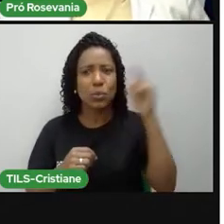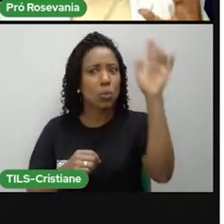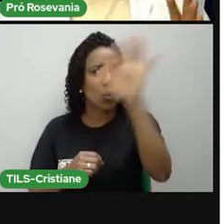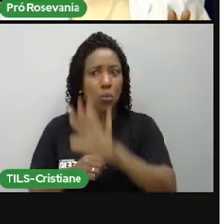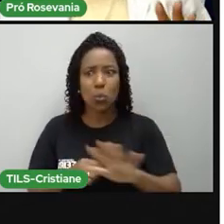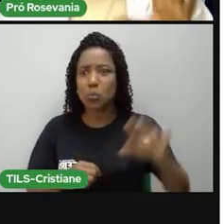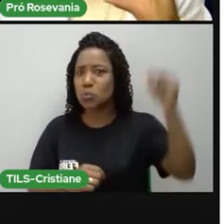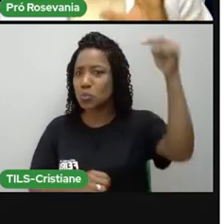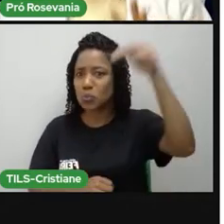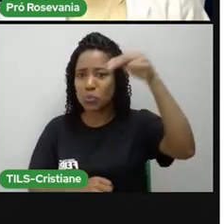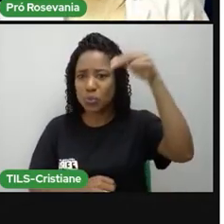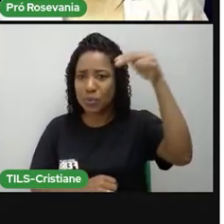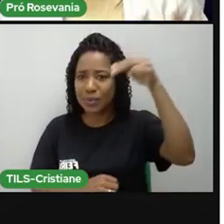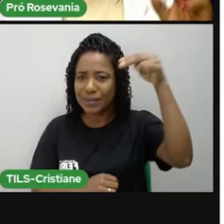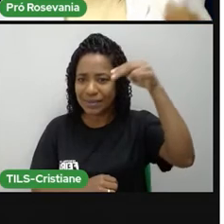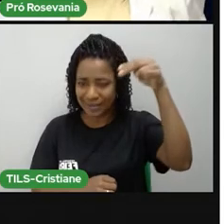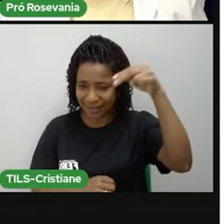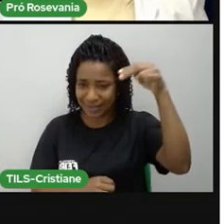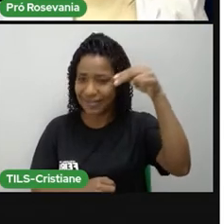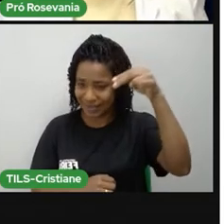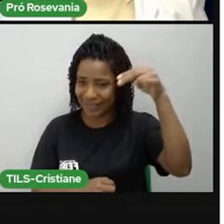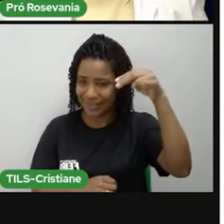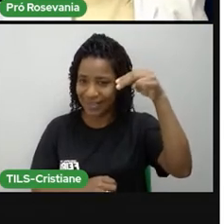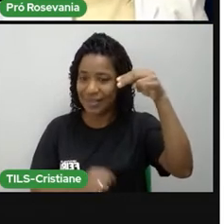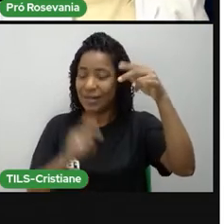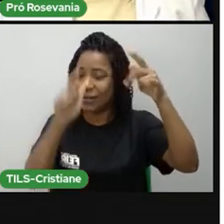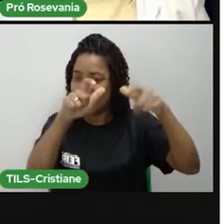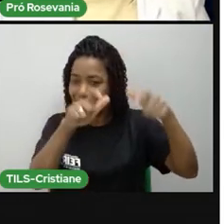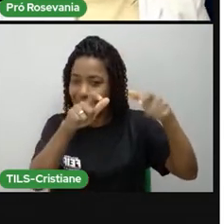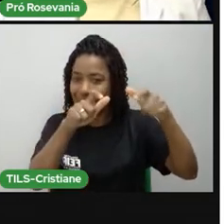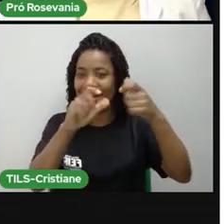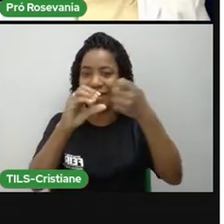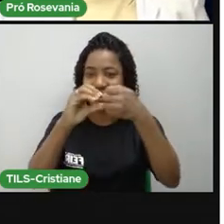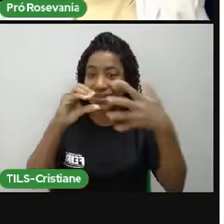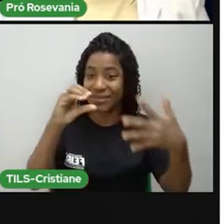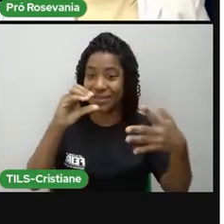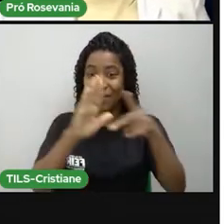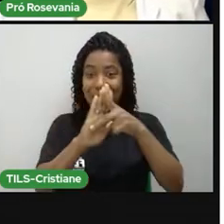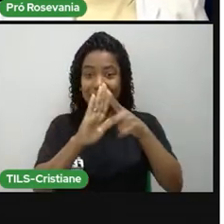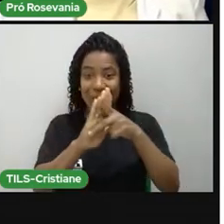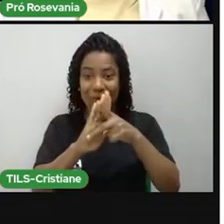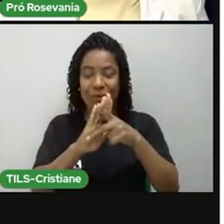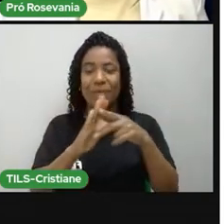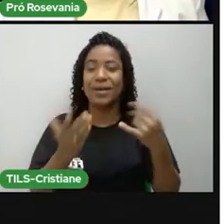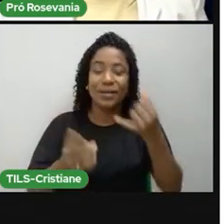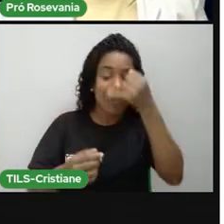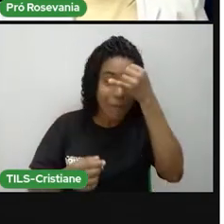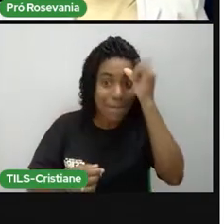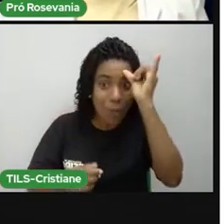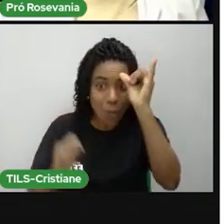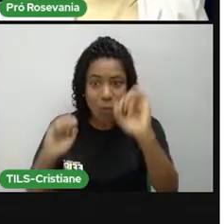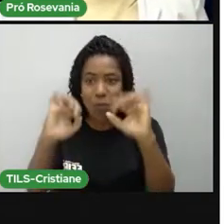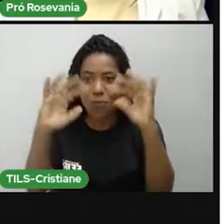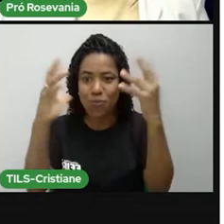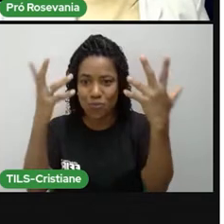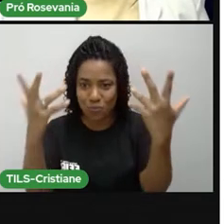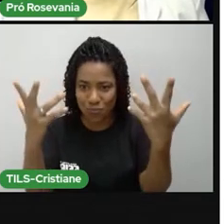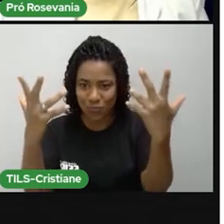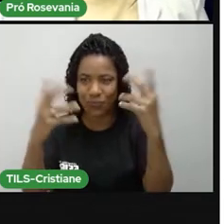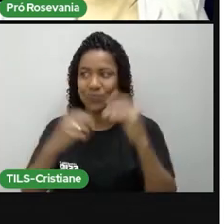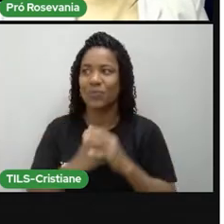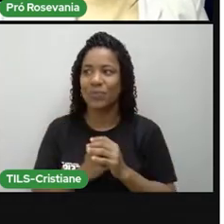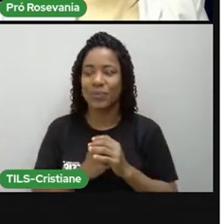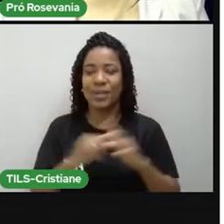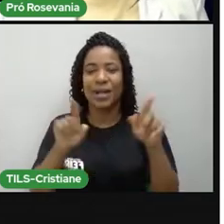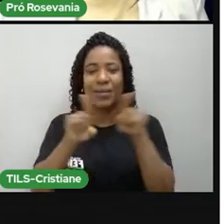inteiro, mas ela é um pouco mais atuante ali, né, como o Bumba Meu Boi, a gente tem também